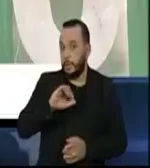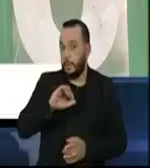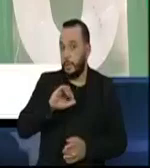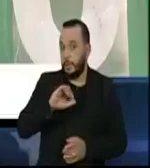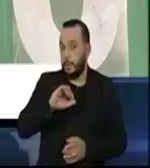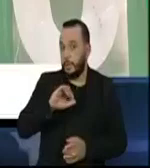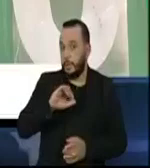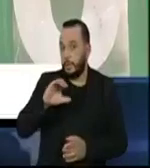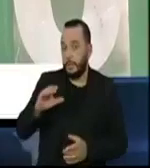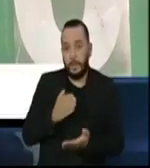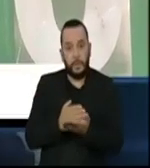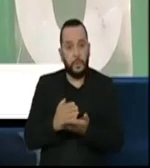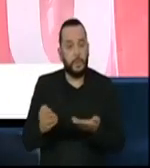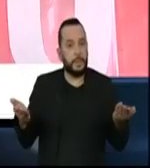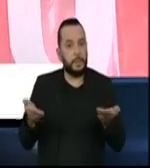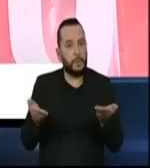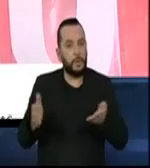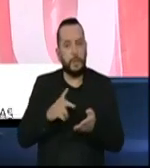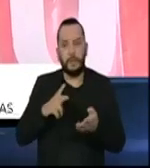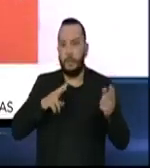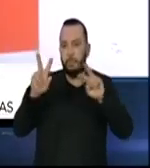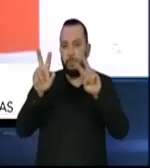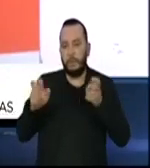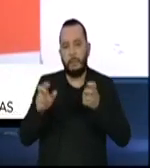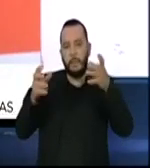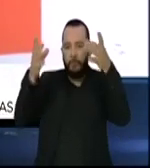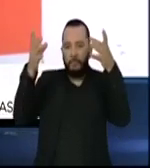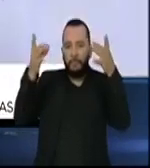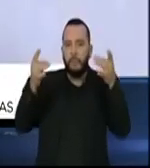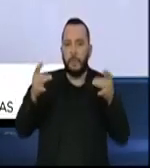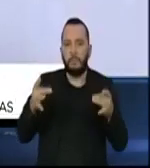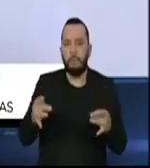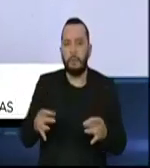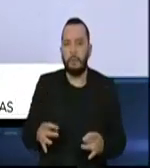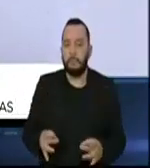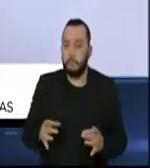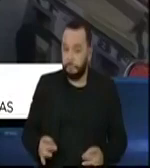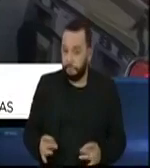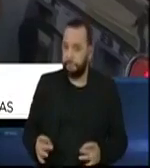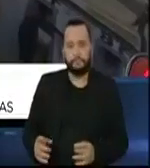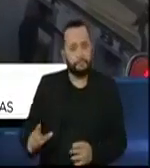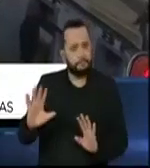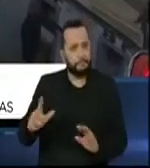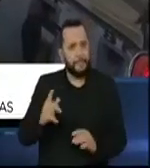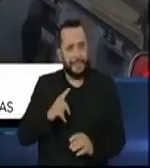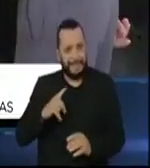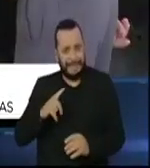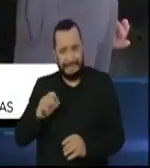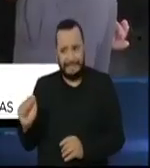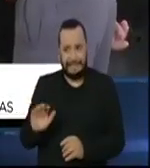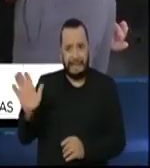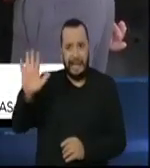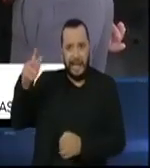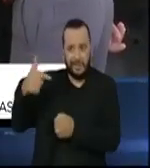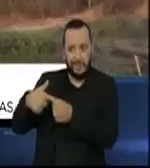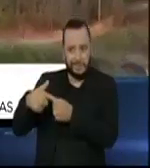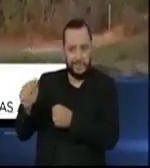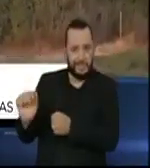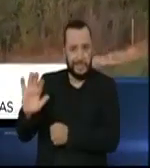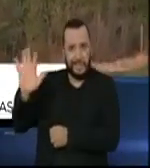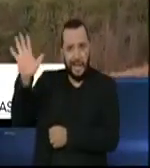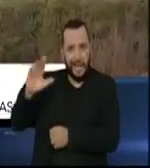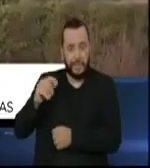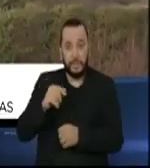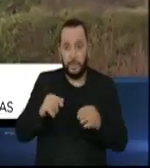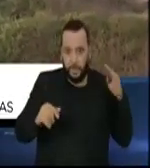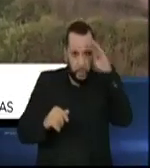O Jornal da Cultura está começando e traz os seguintes destaques. Em meio às críticas dos preços elevados dos combustíveis, o